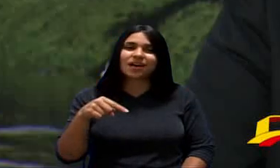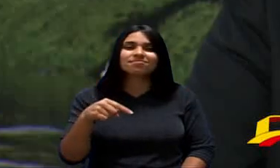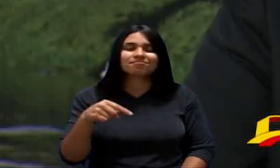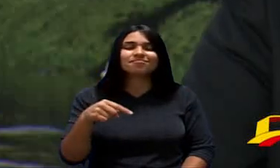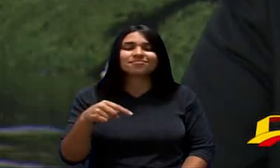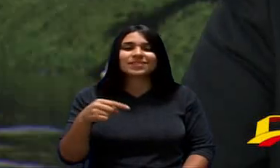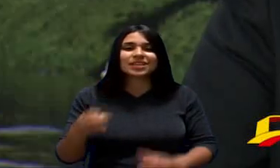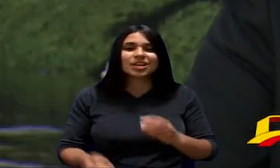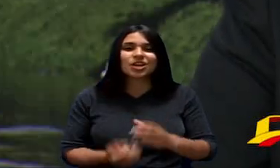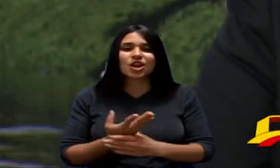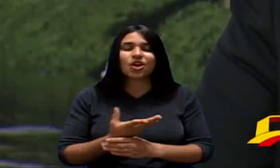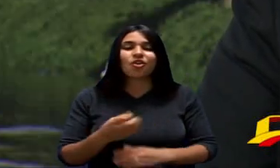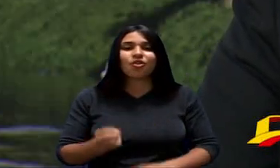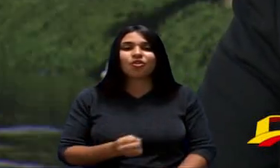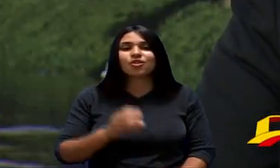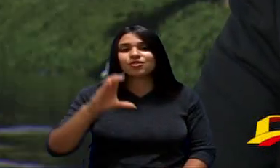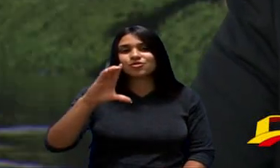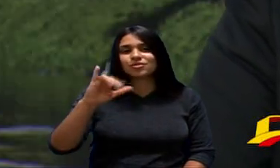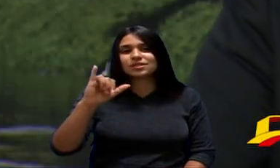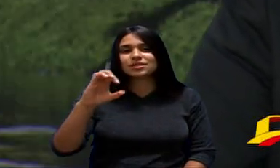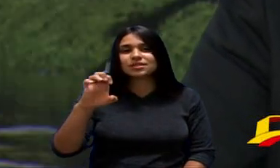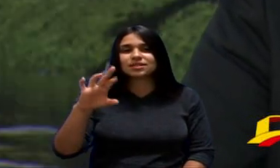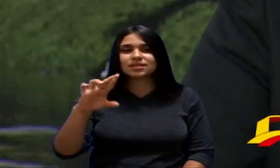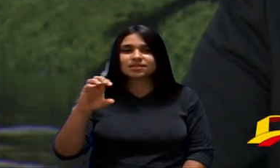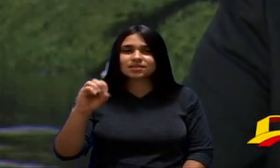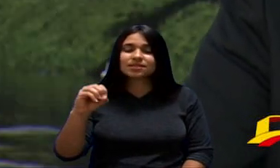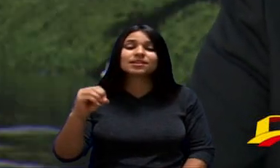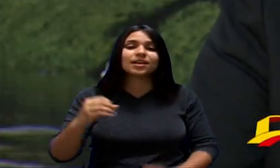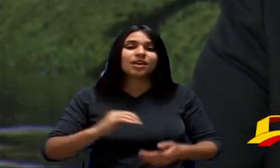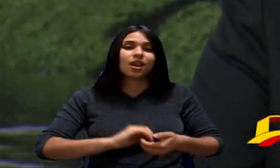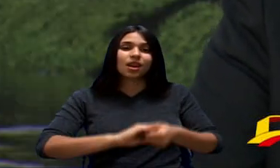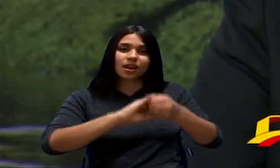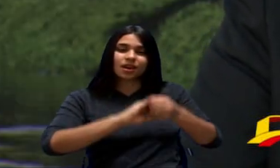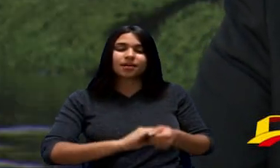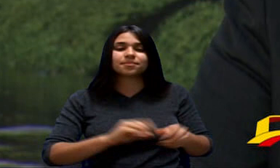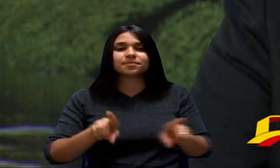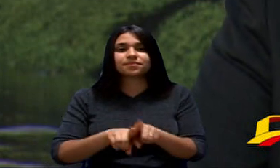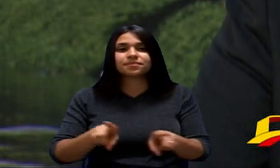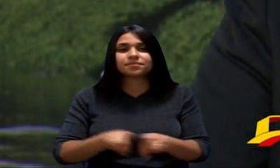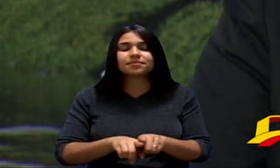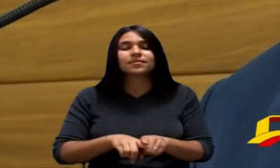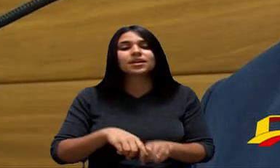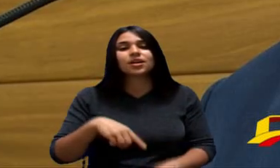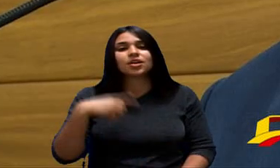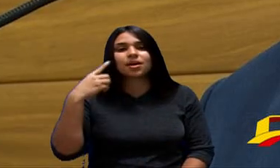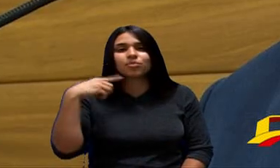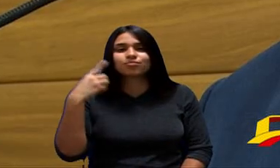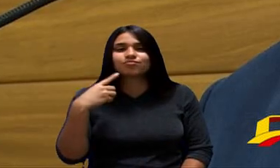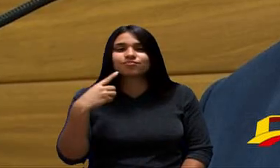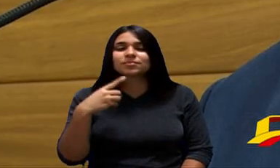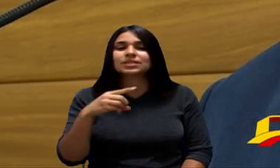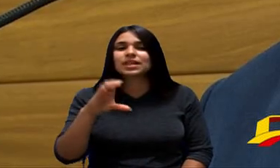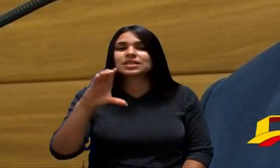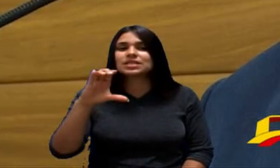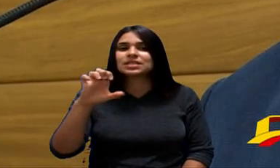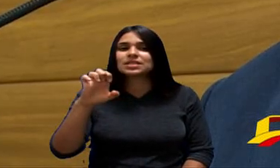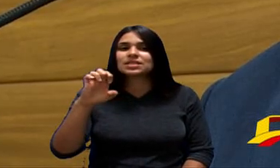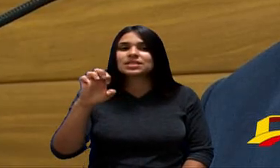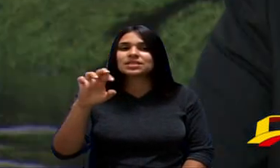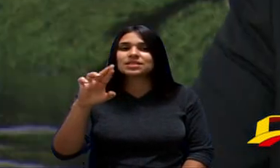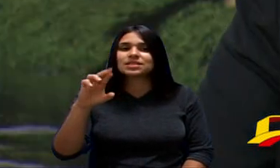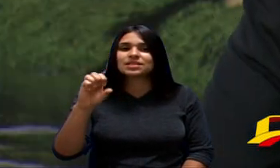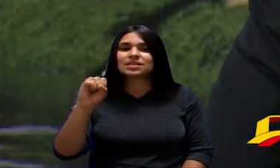Dessa Audiência Pública Cícero João Cumprimentar Nosso Deputado Federal Da Região Que É o Cézinha Madureira